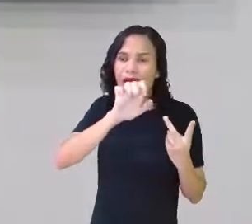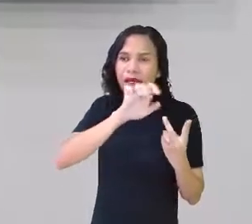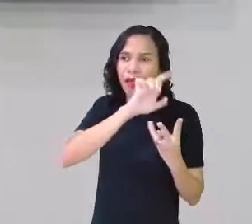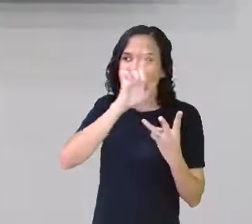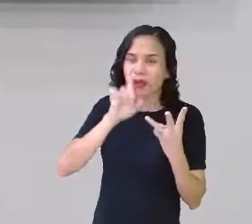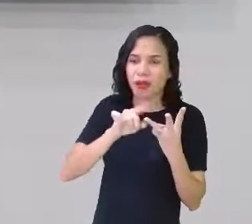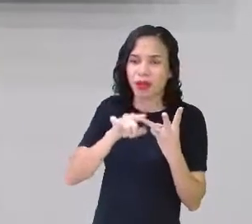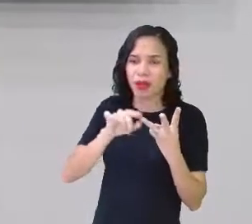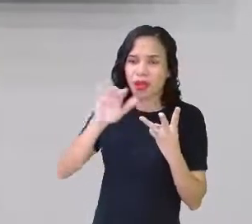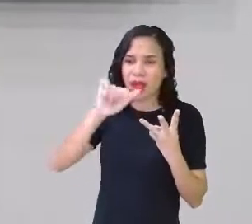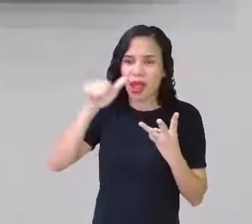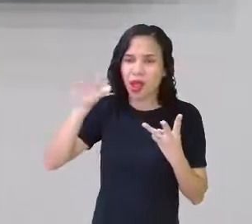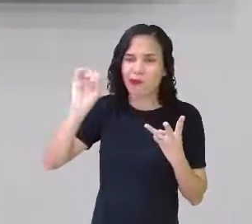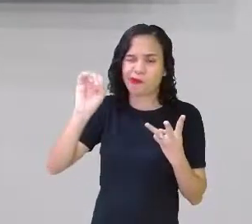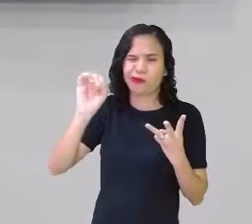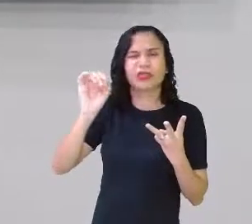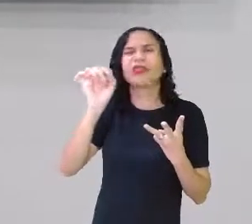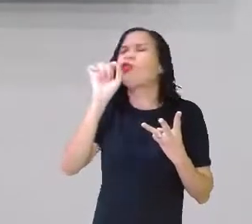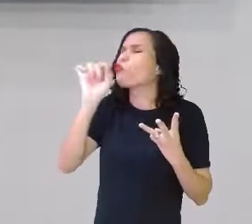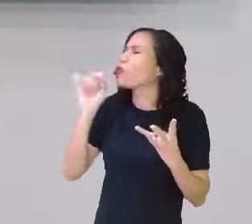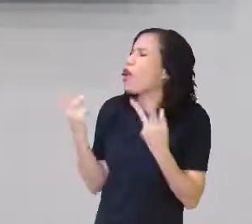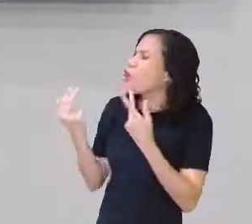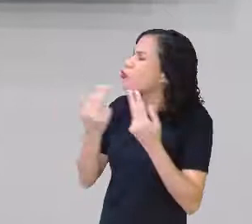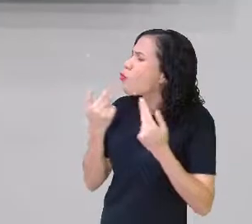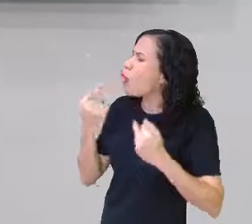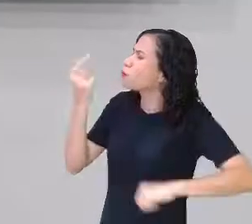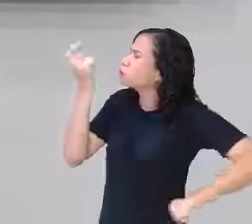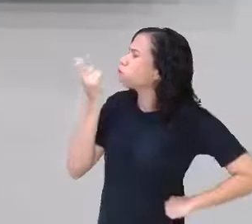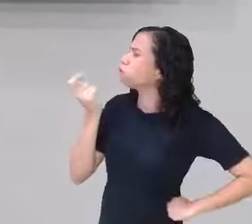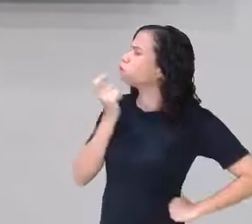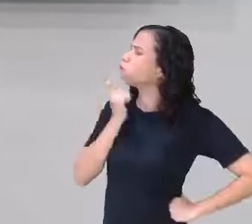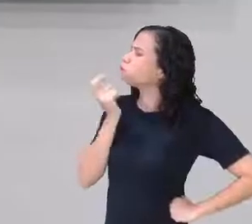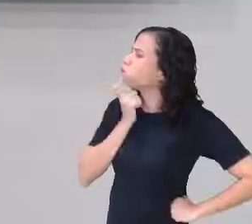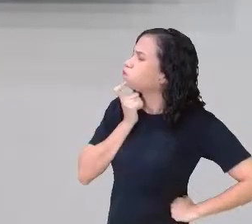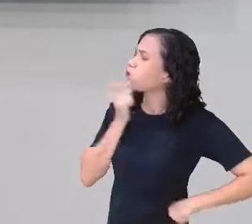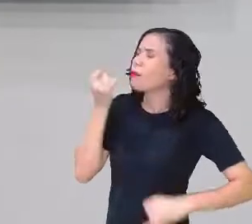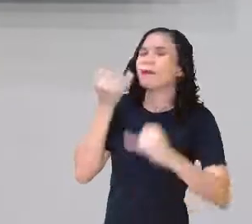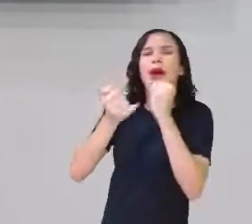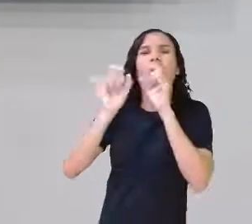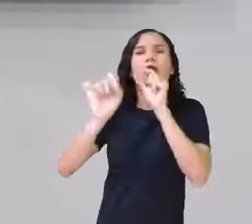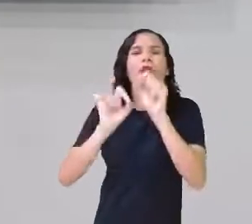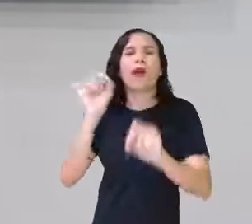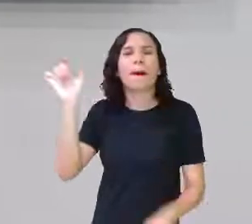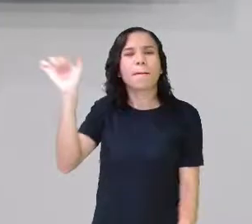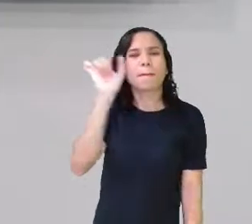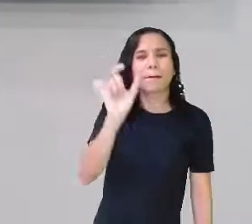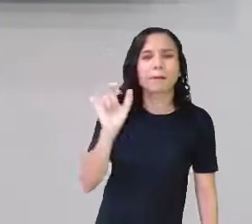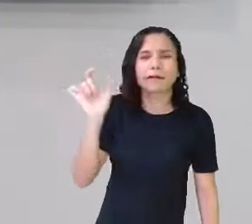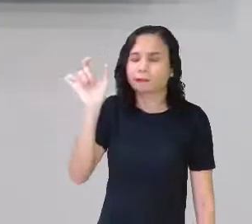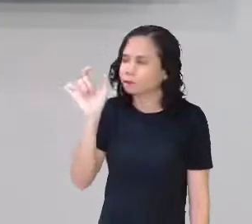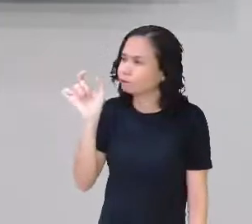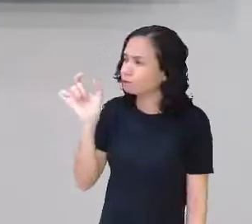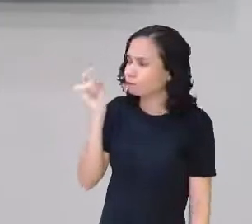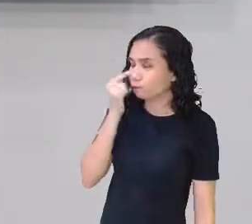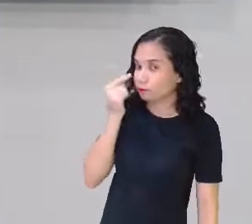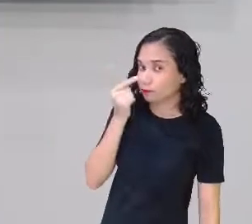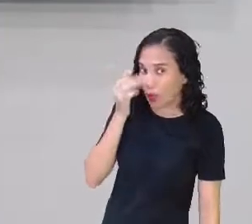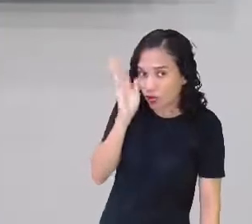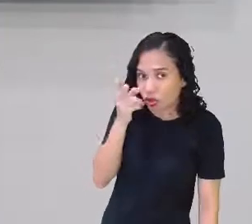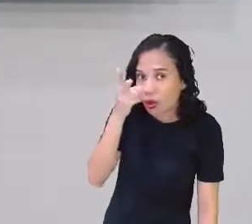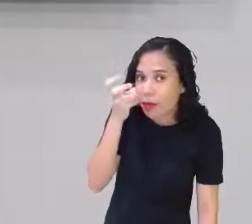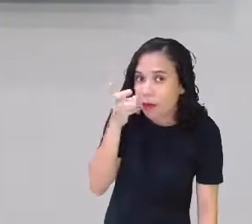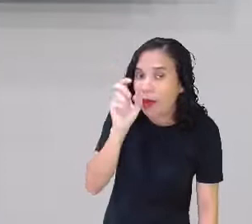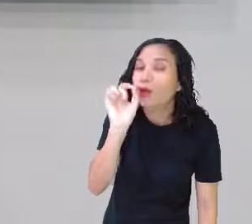a outra termina com ân. O que será que elas três têm em comum? Será que alguém aí já captou a